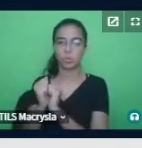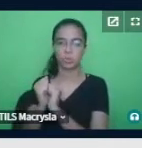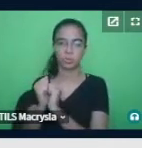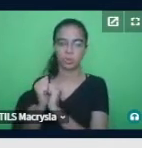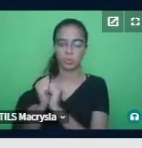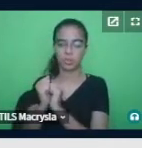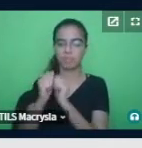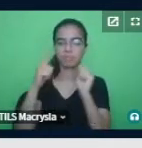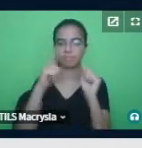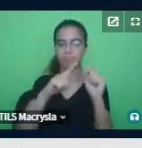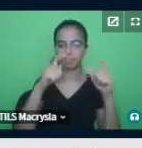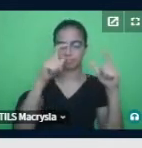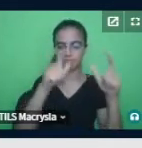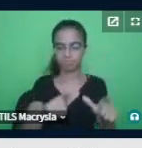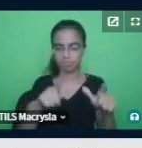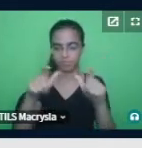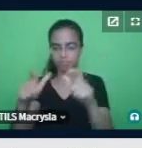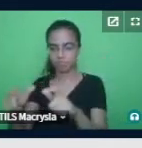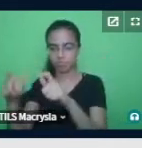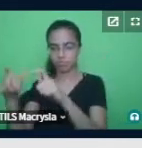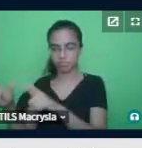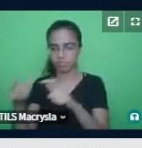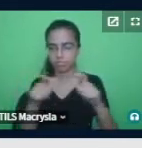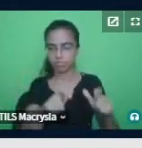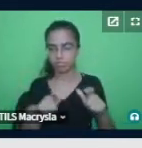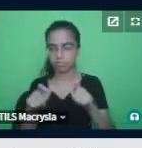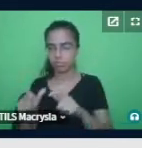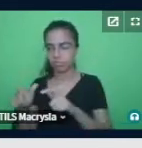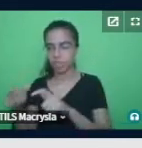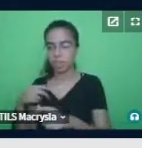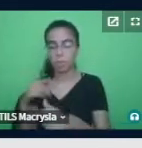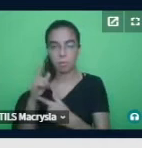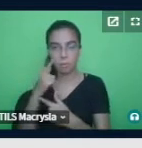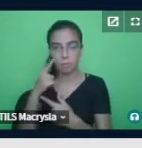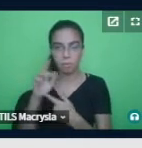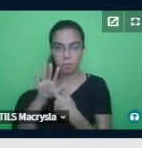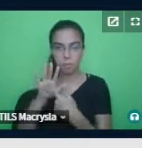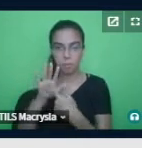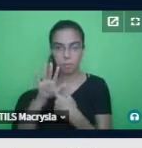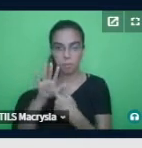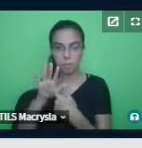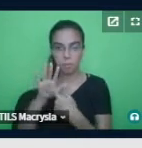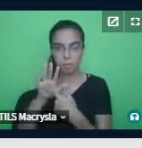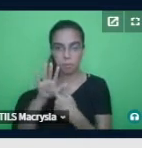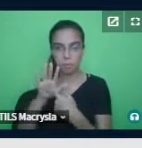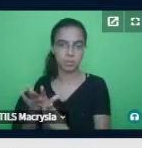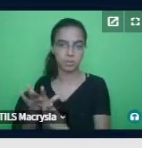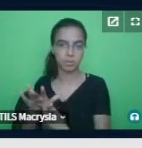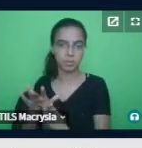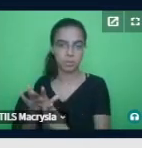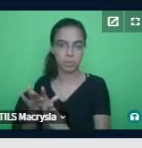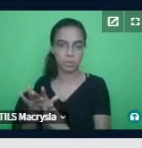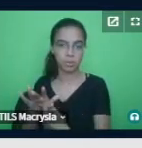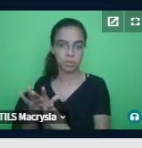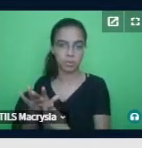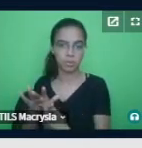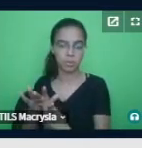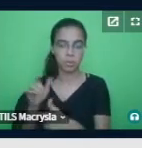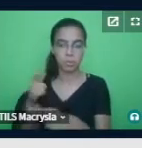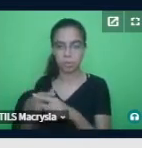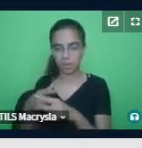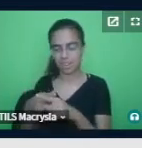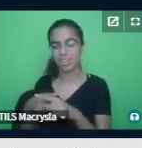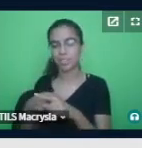cima da mesa dela e apontava, porque ela não estava utilizando o idioma por uma questão comportamental, porque esse